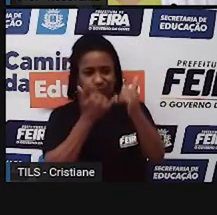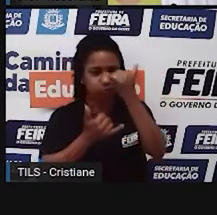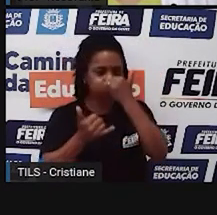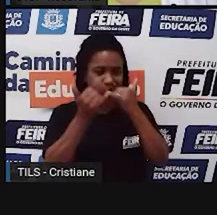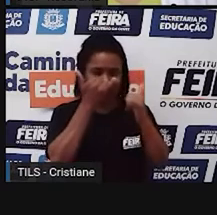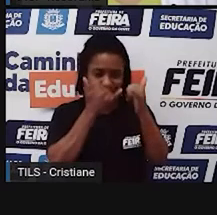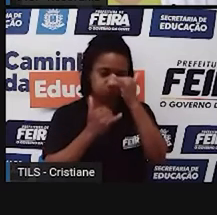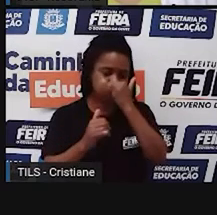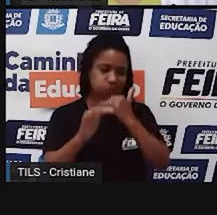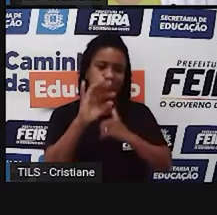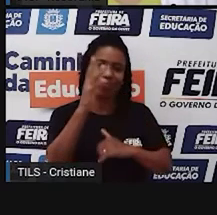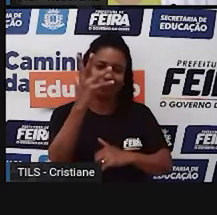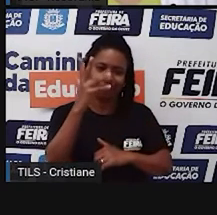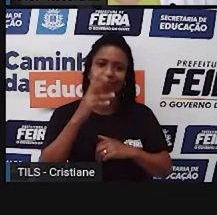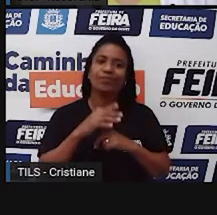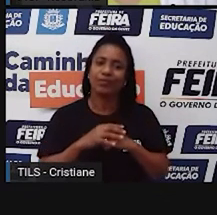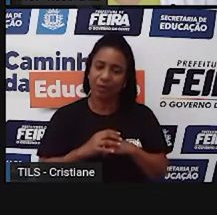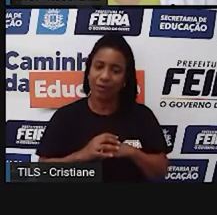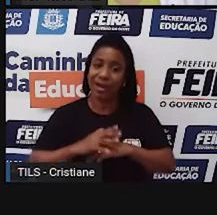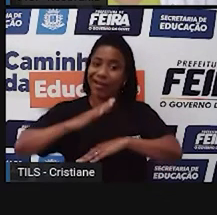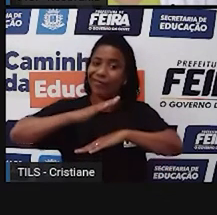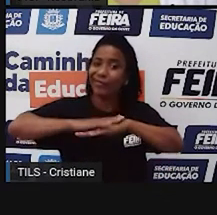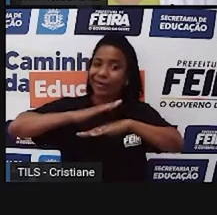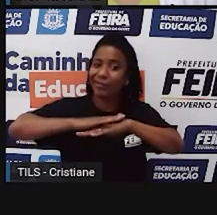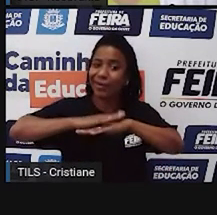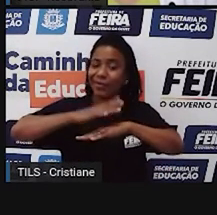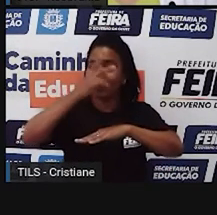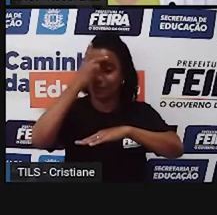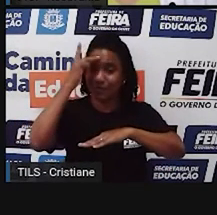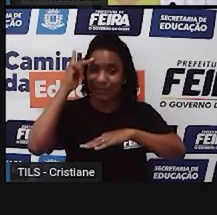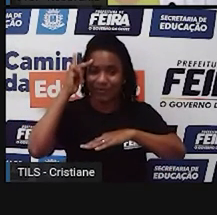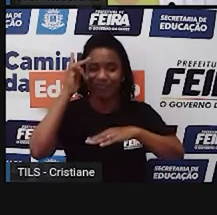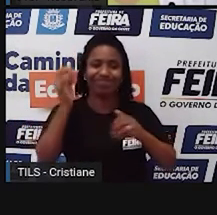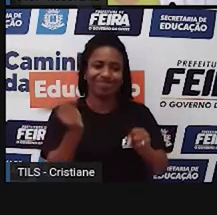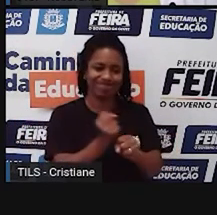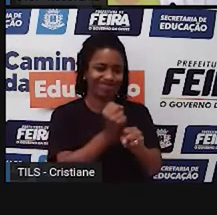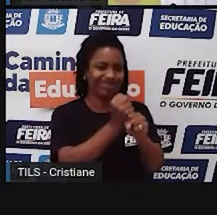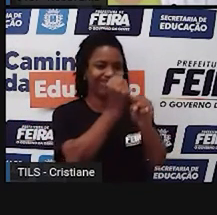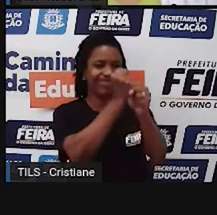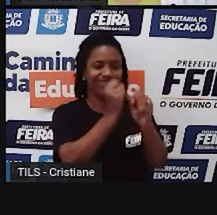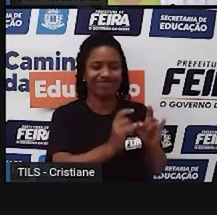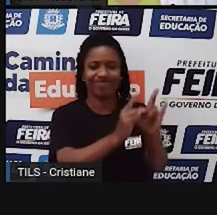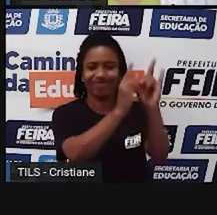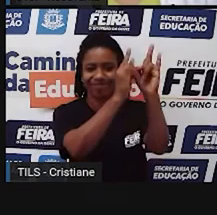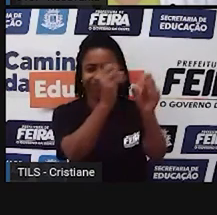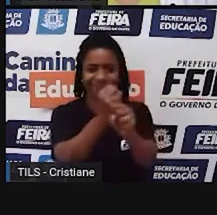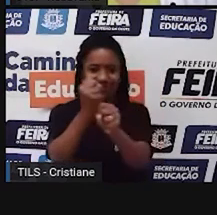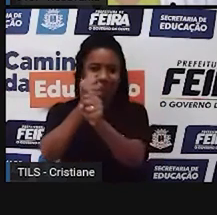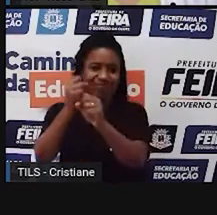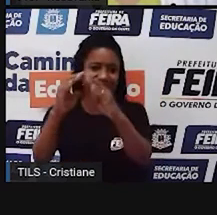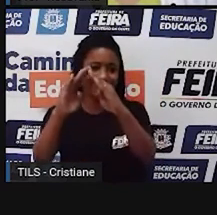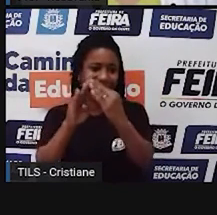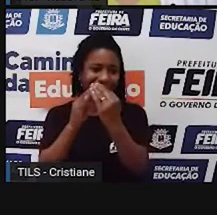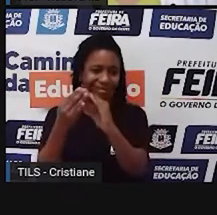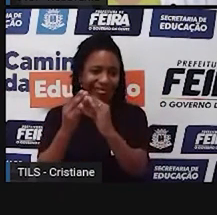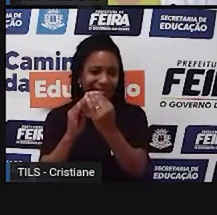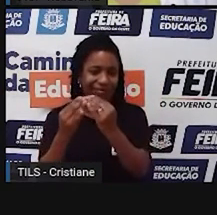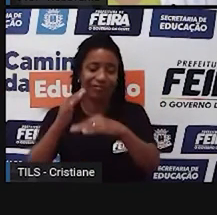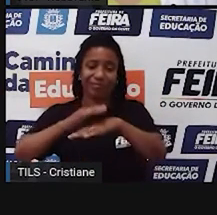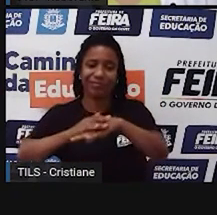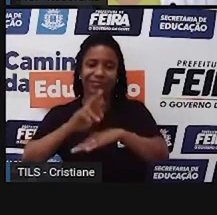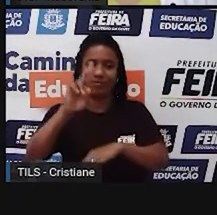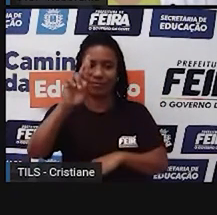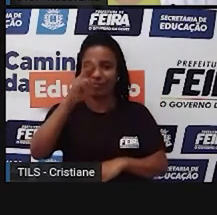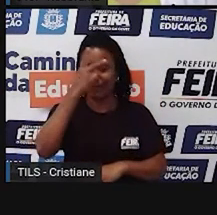percebe. Então, o trabalho humano gera essas desigualdades também nos espaços urbanos. Percebam que a